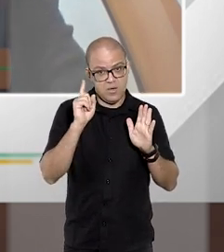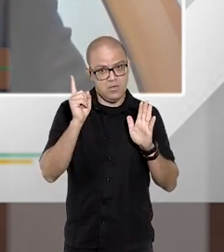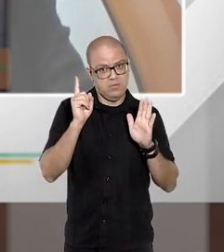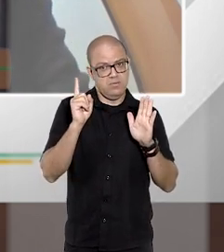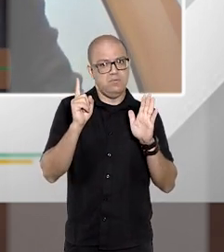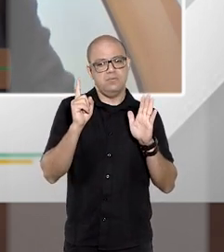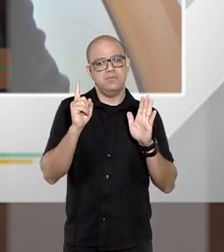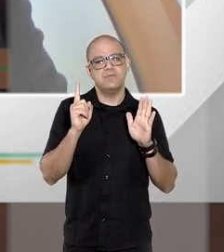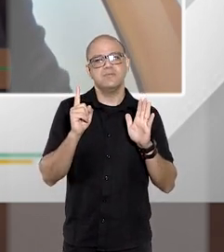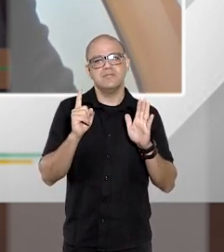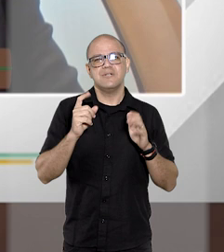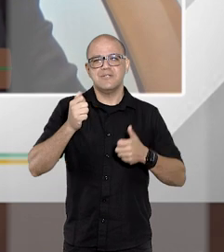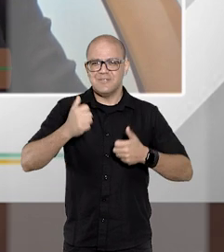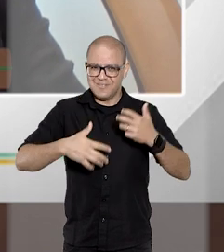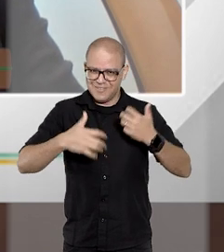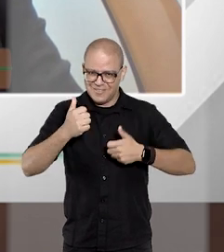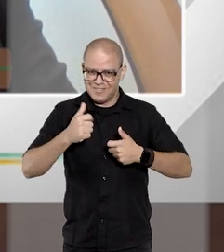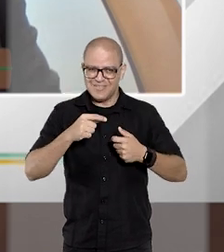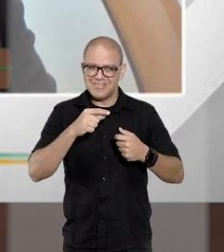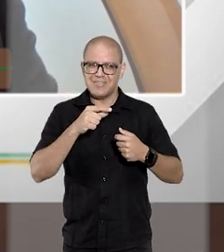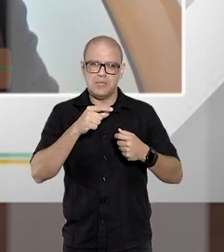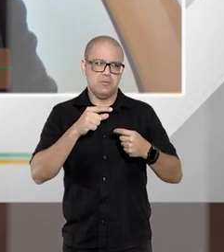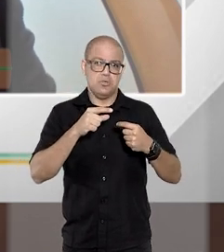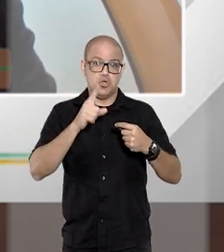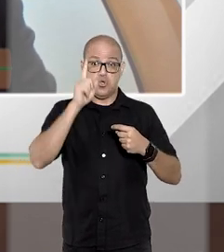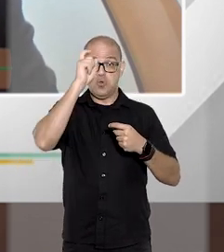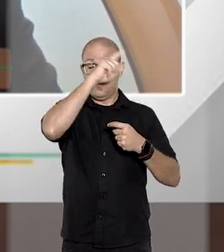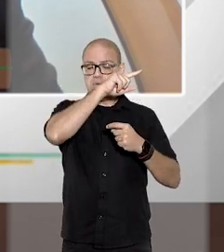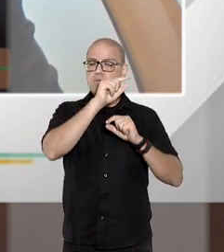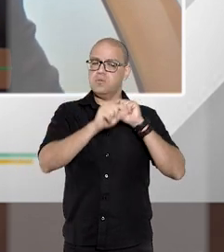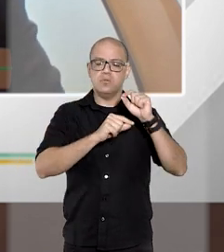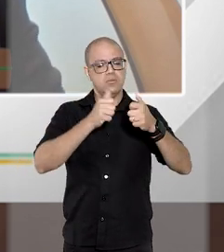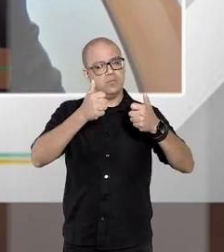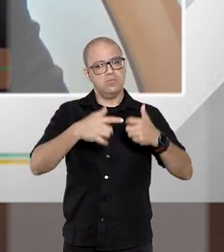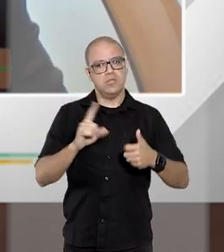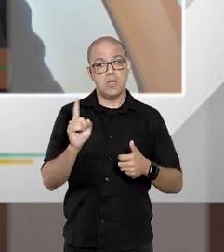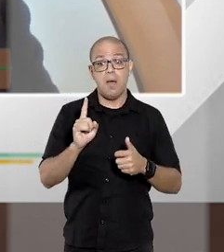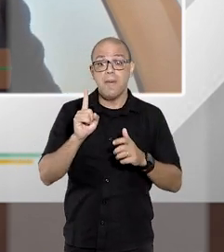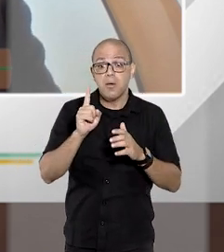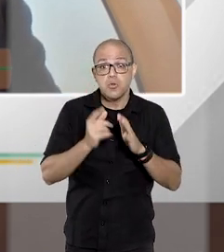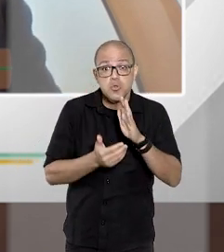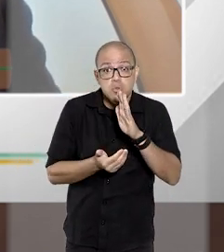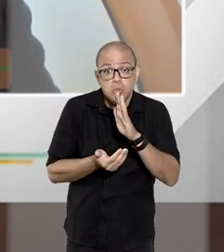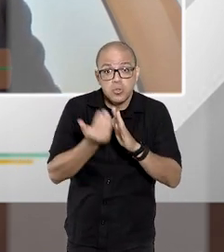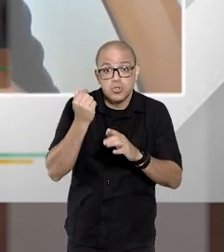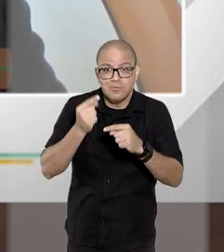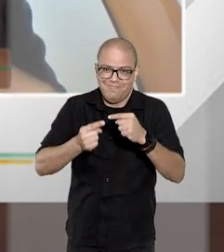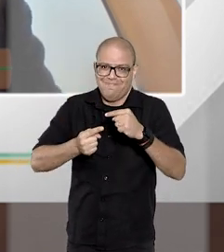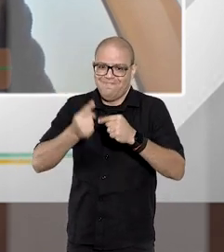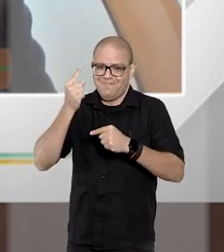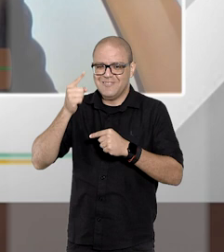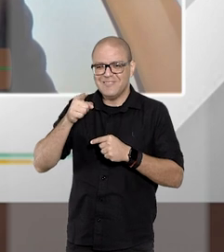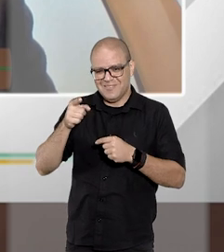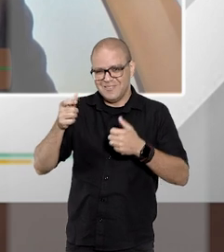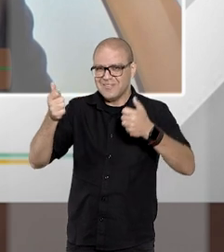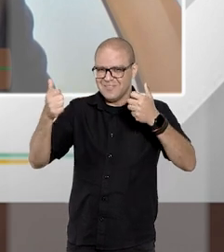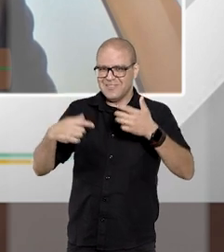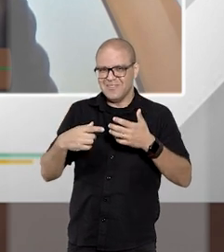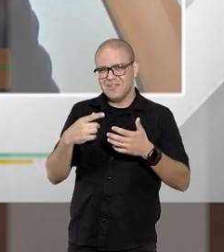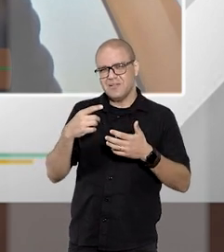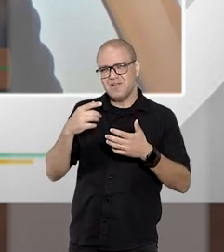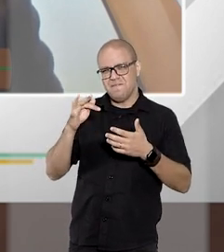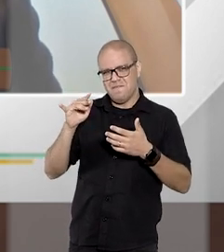dizer que essas são as causas consideradas complexas mas ao mesmo tempo quando exclui da competência essas causas que ele